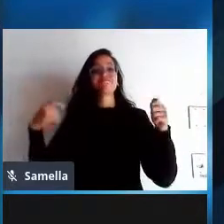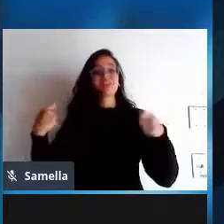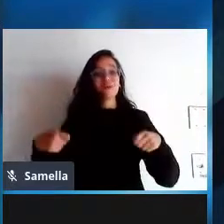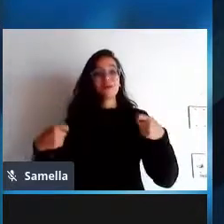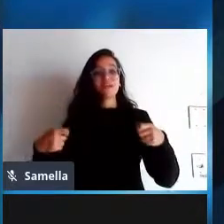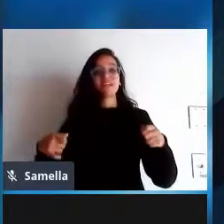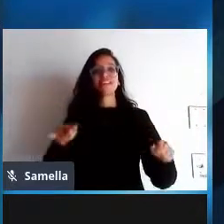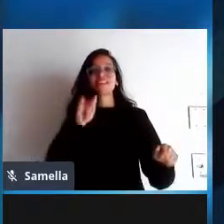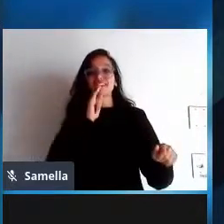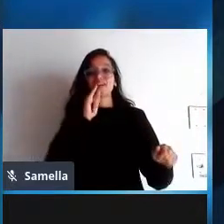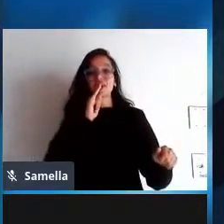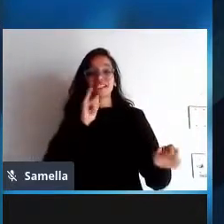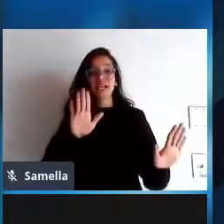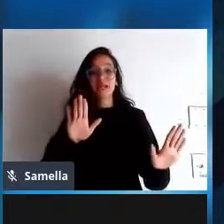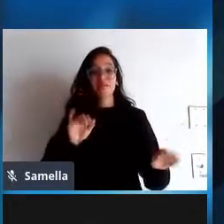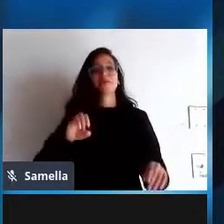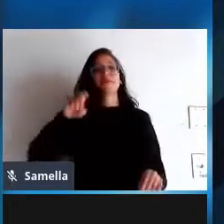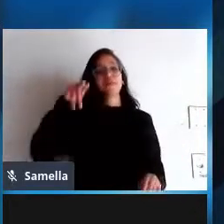exemplo aqui o Fedora